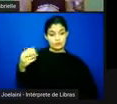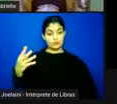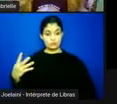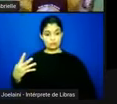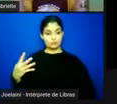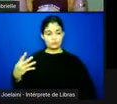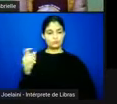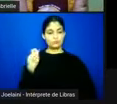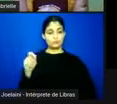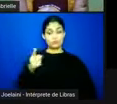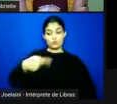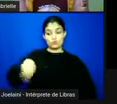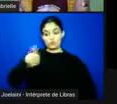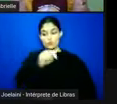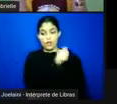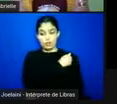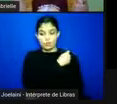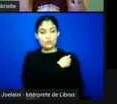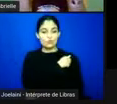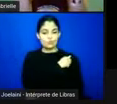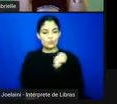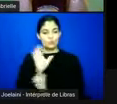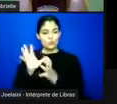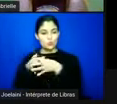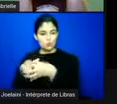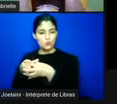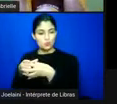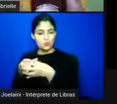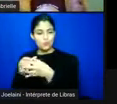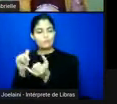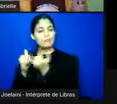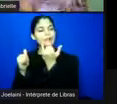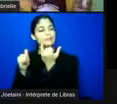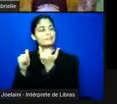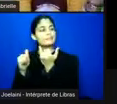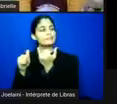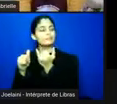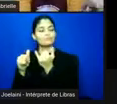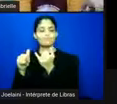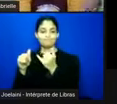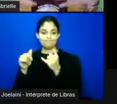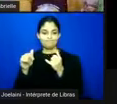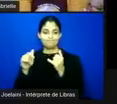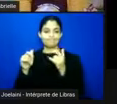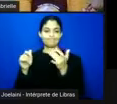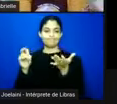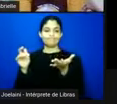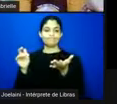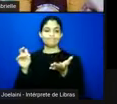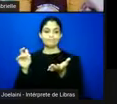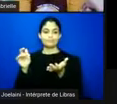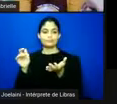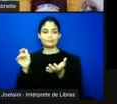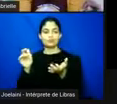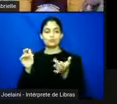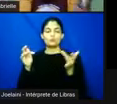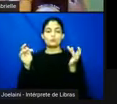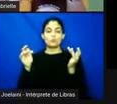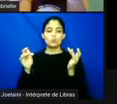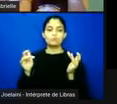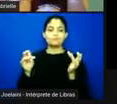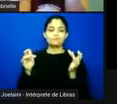façam esse grupo como se fosse uma encenação mesmo, que eles façam parte, sejam as personagens desse